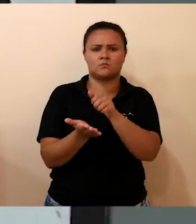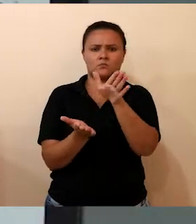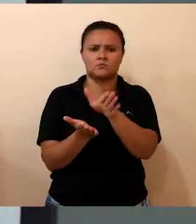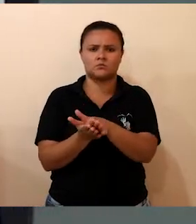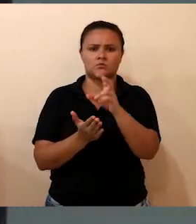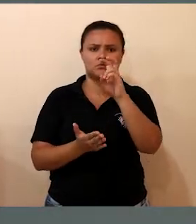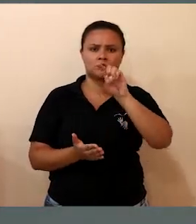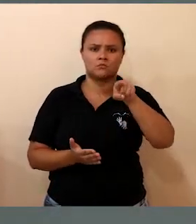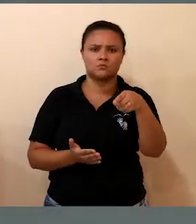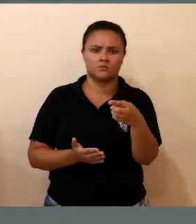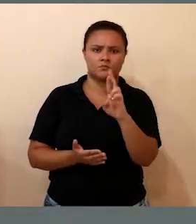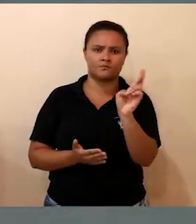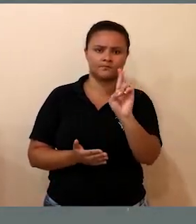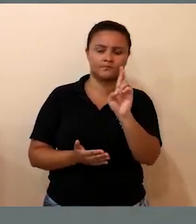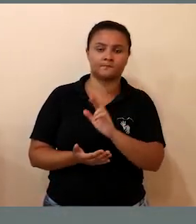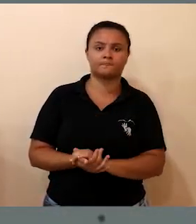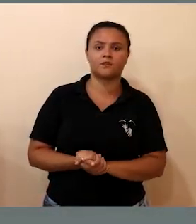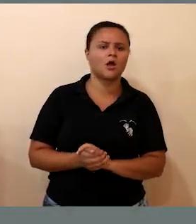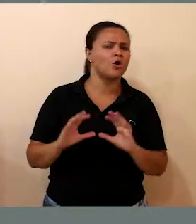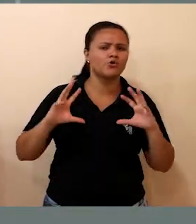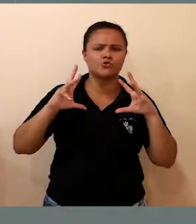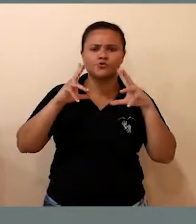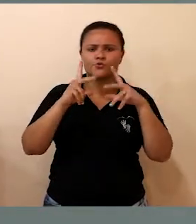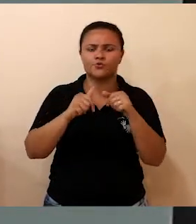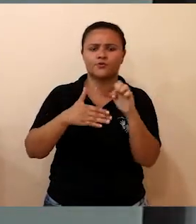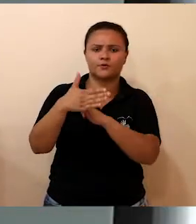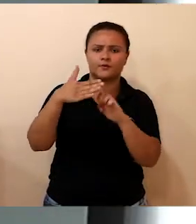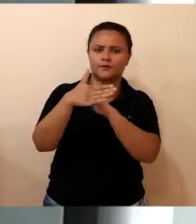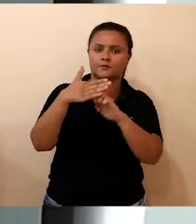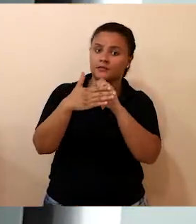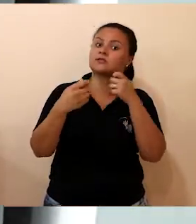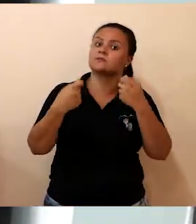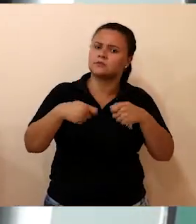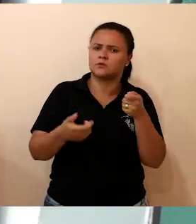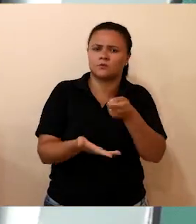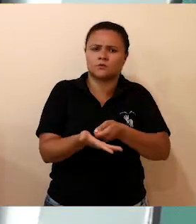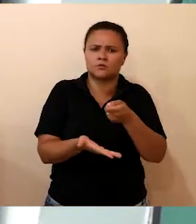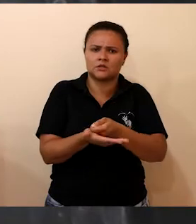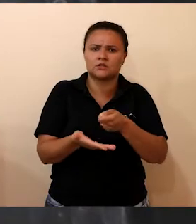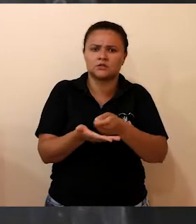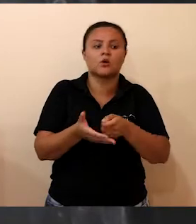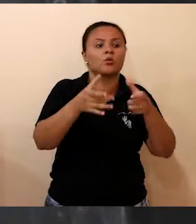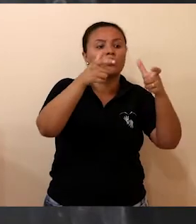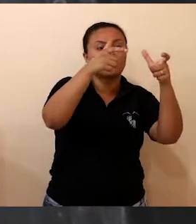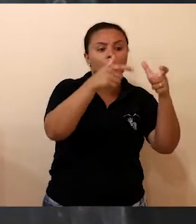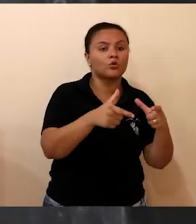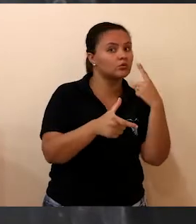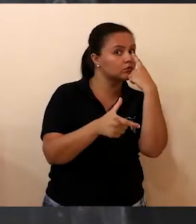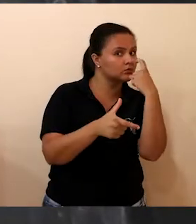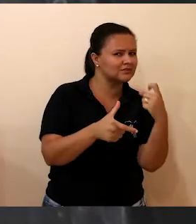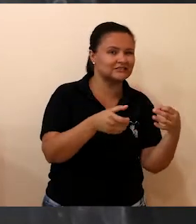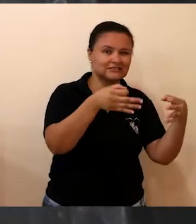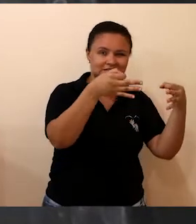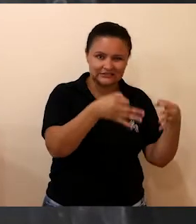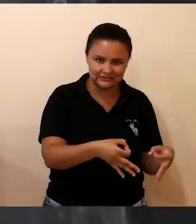Toda empresa e indústria que produz resíduos químicos tem a obrigação de dar a eles a destinação correta, de modo que suas atividades não